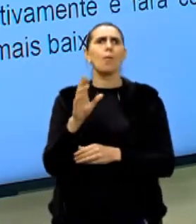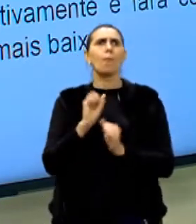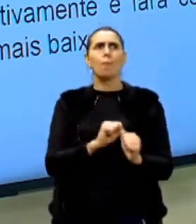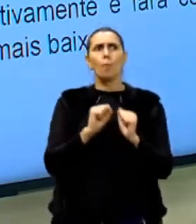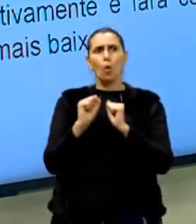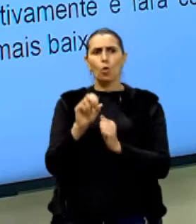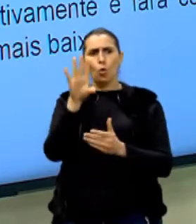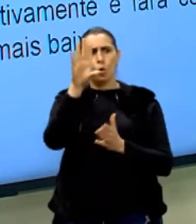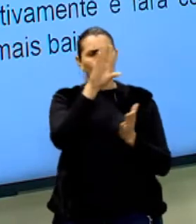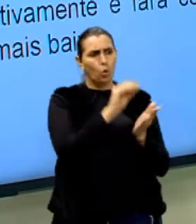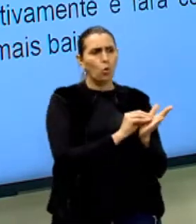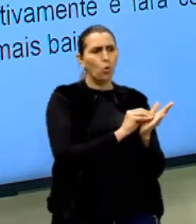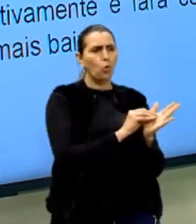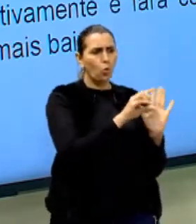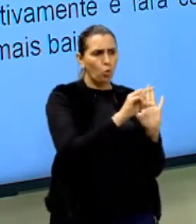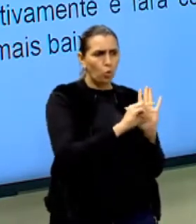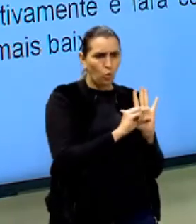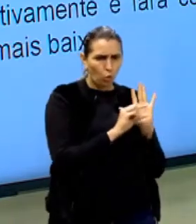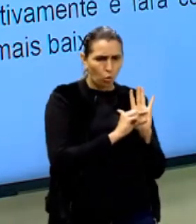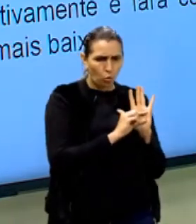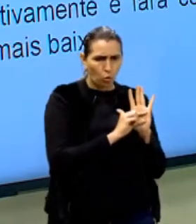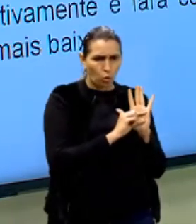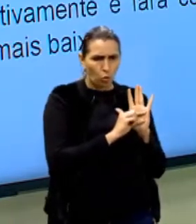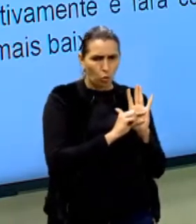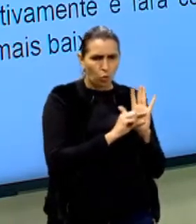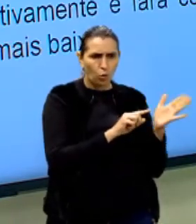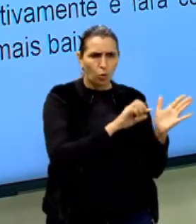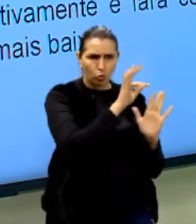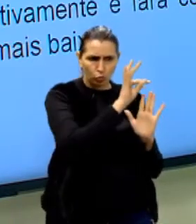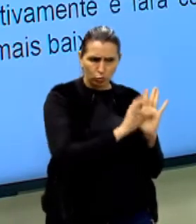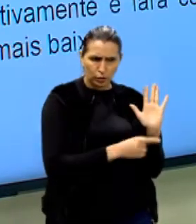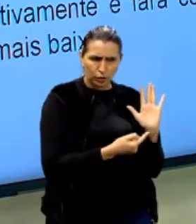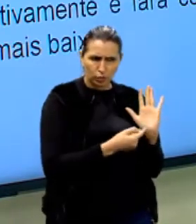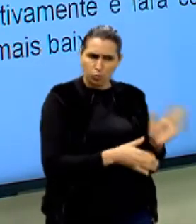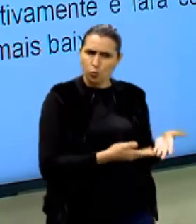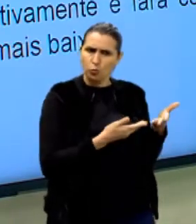posso copiar um trecho do texto motivador?